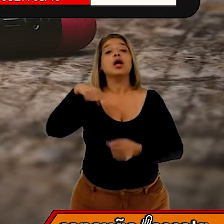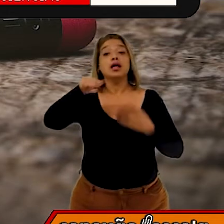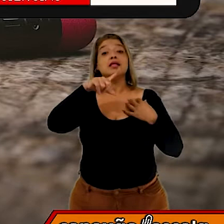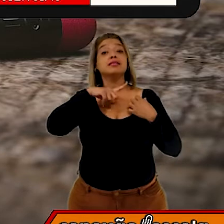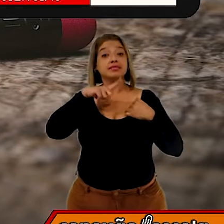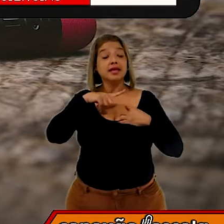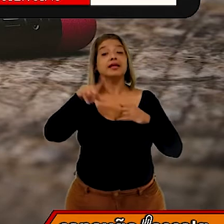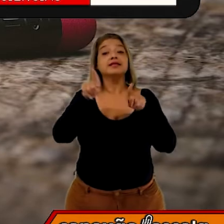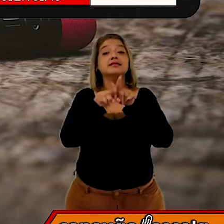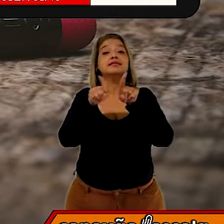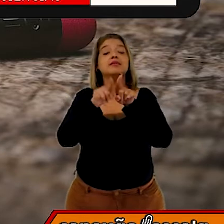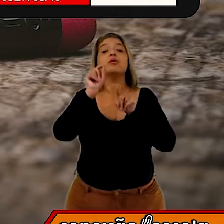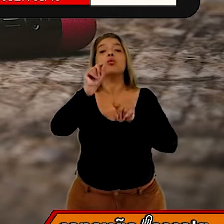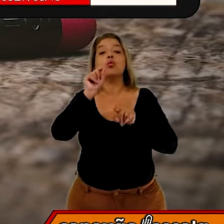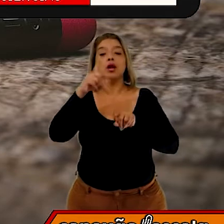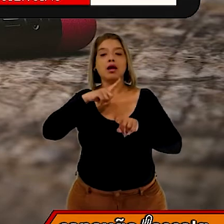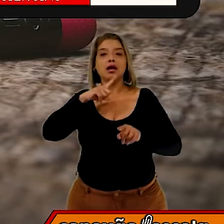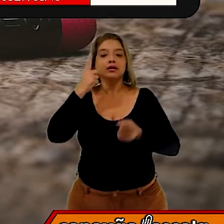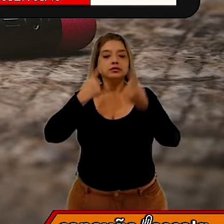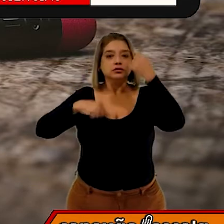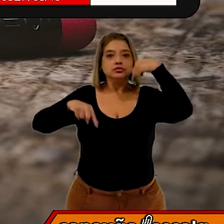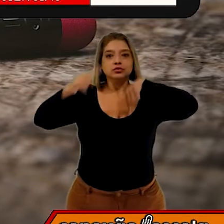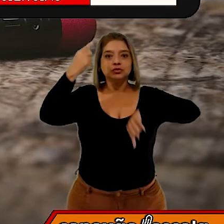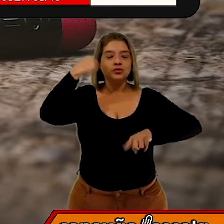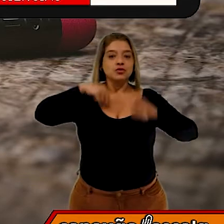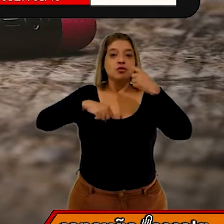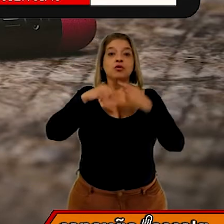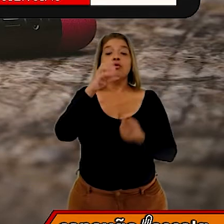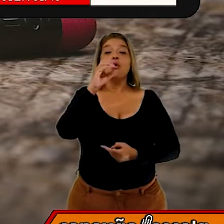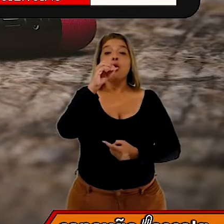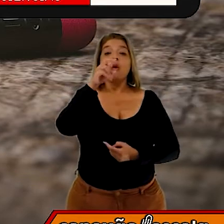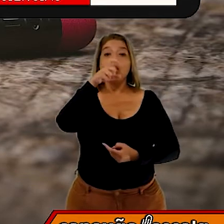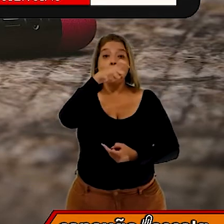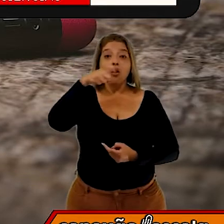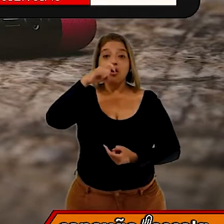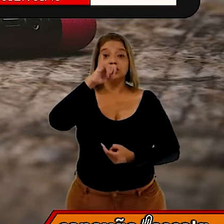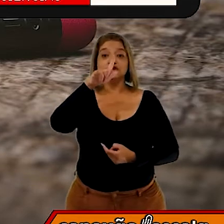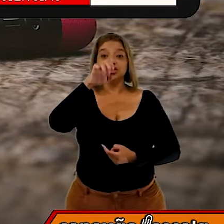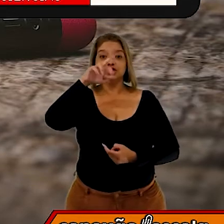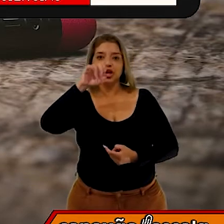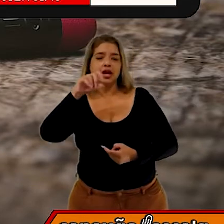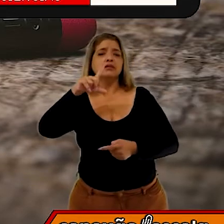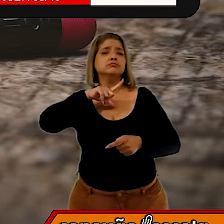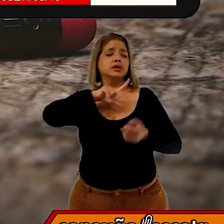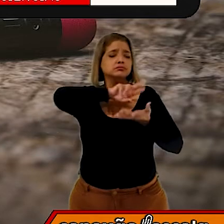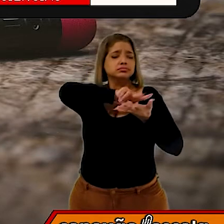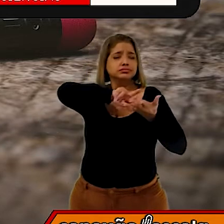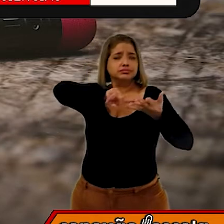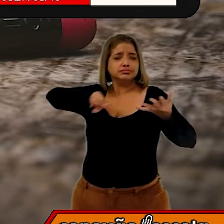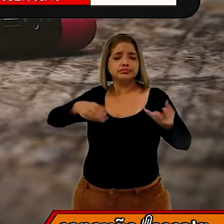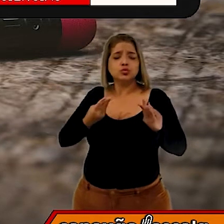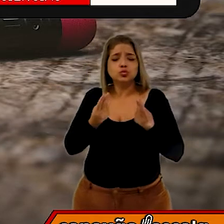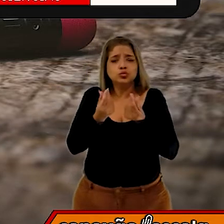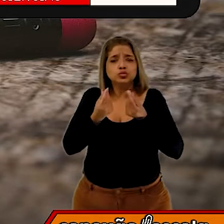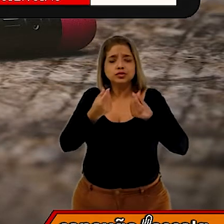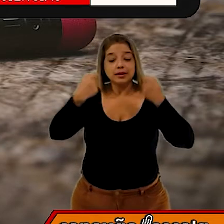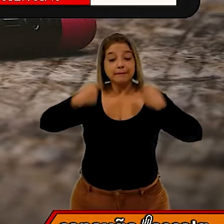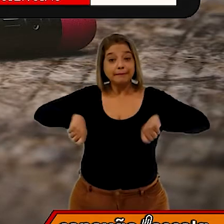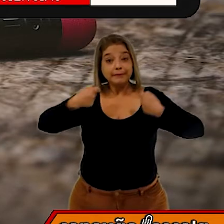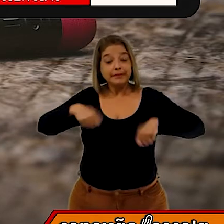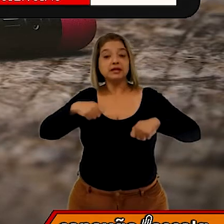também transporta o oxigênio e demais nutrientes para diversas regiões do corpo.